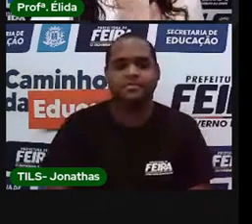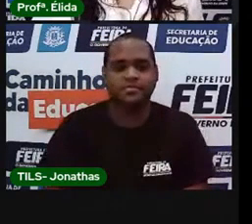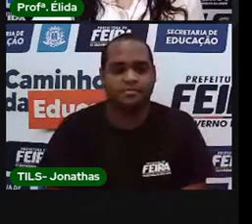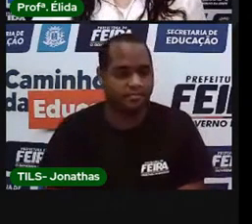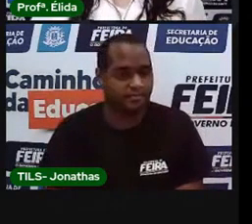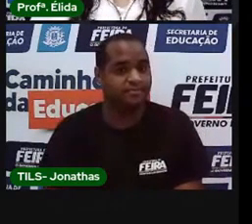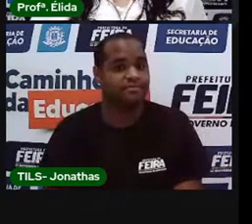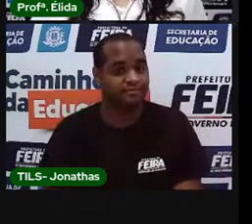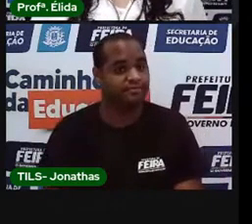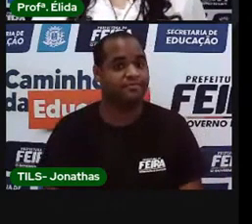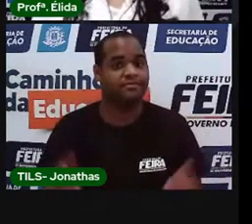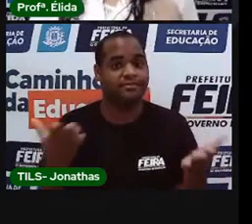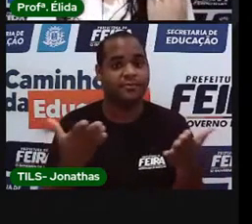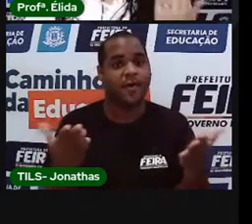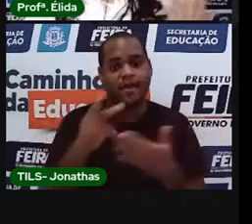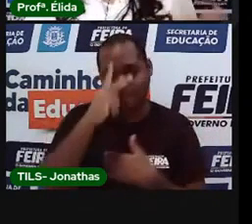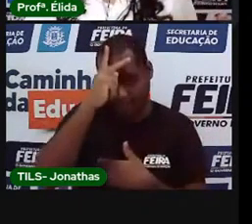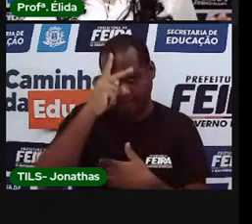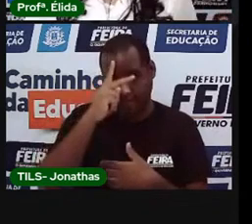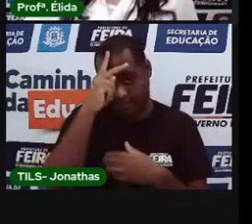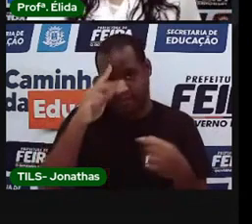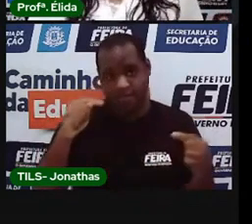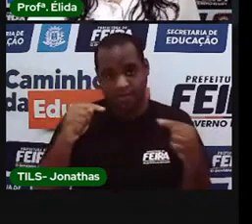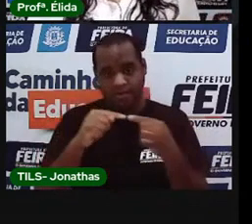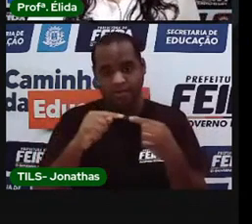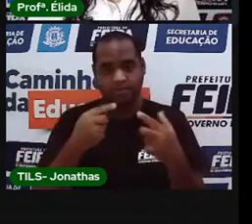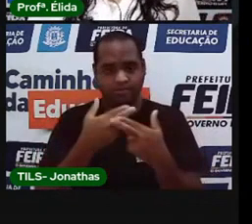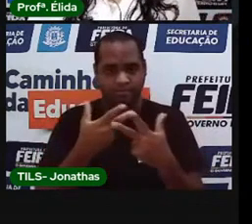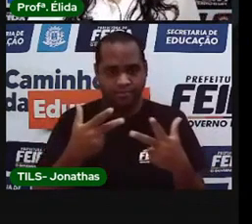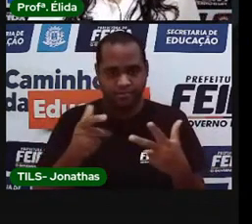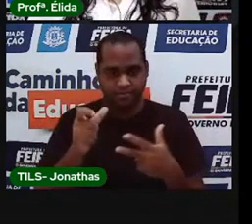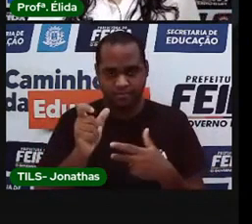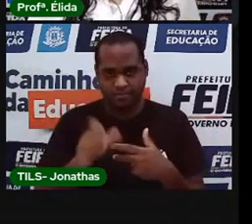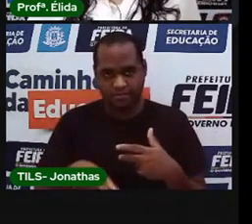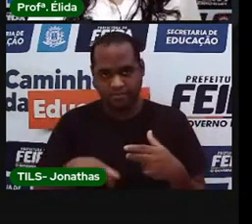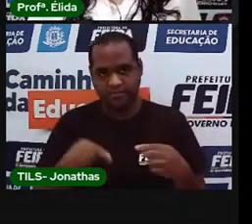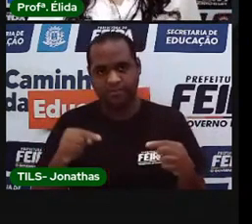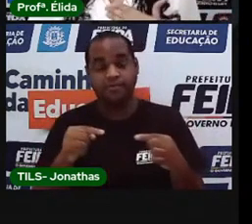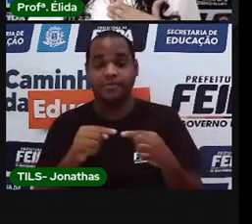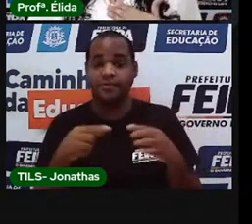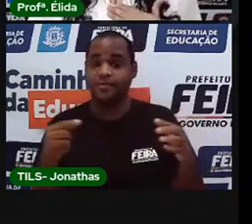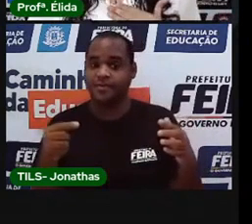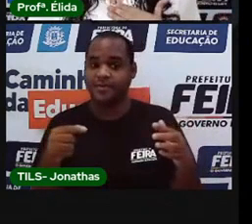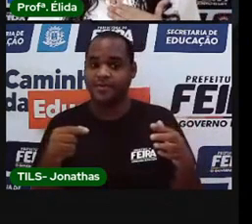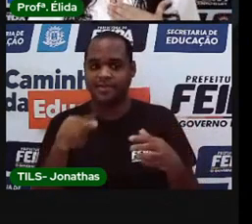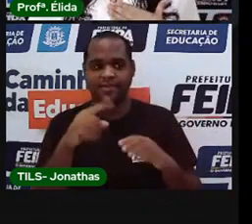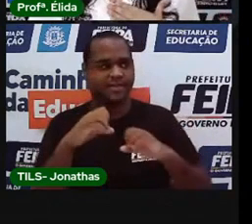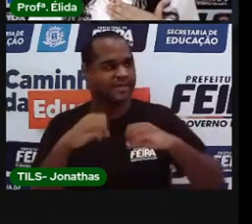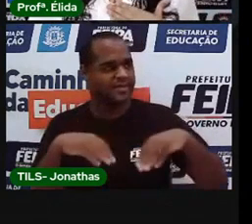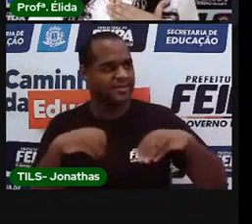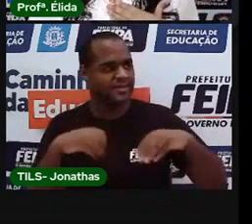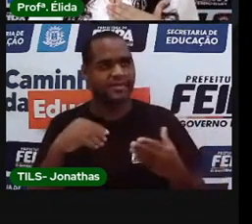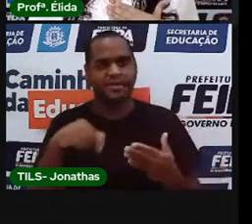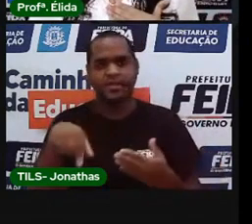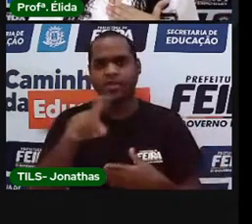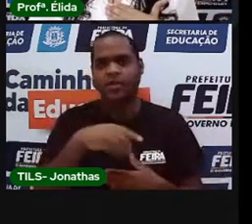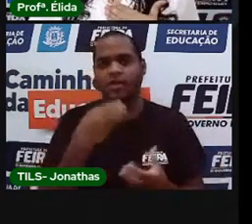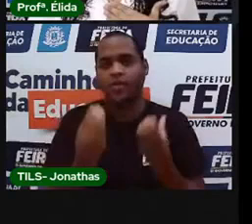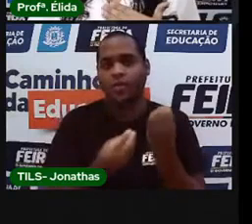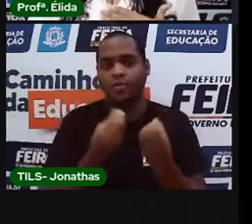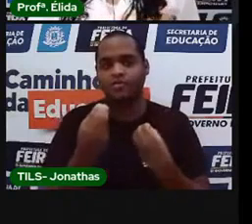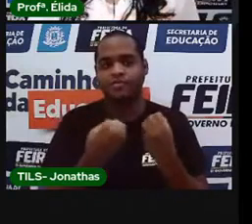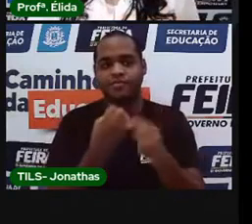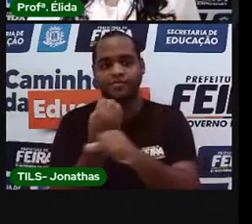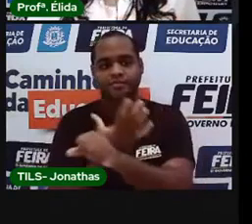É a hora da história. E essa história que eu trouxe para a gente hoje, ela ensina muito sobre as nossas emoções.